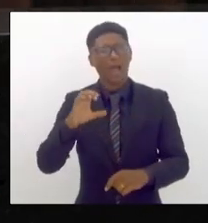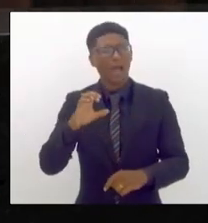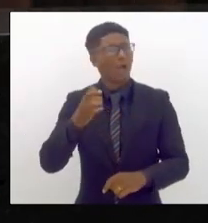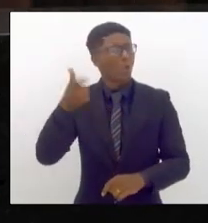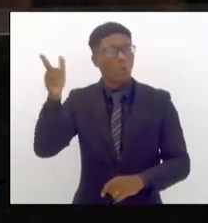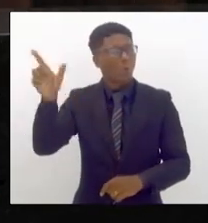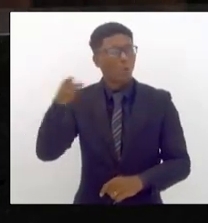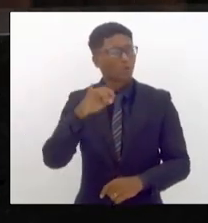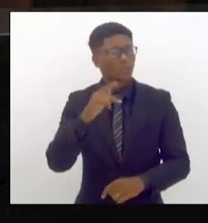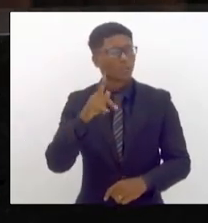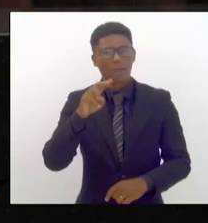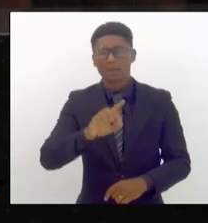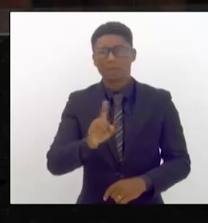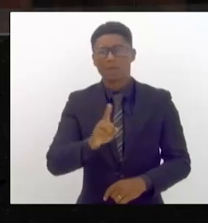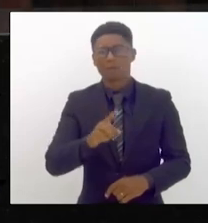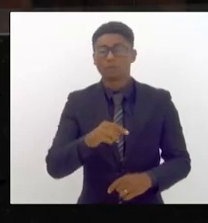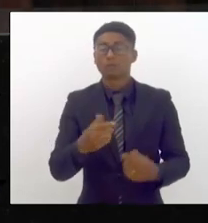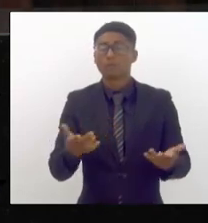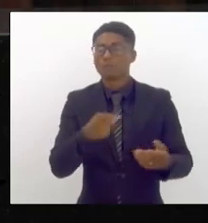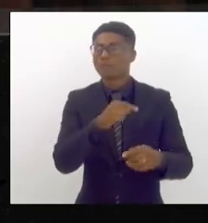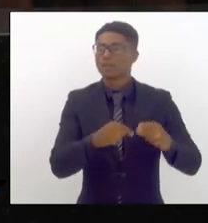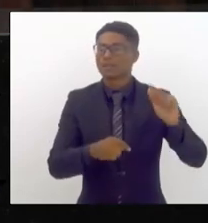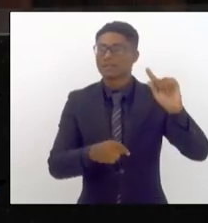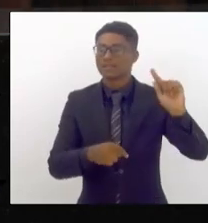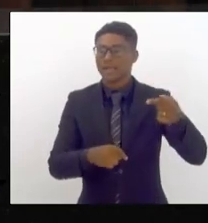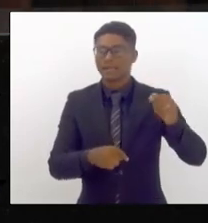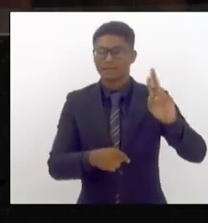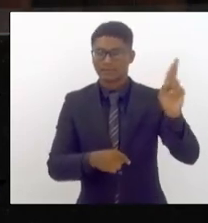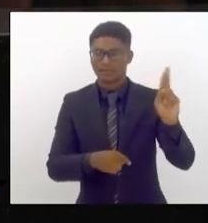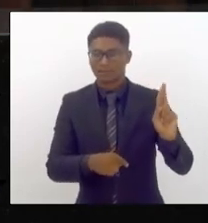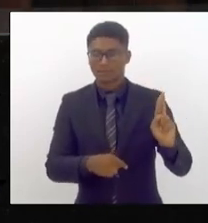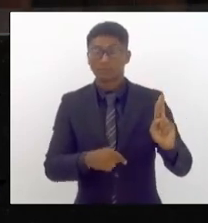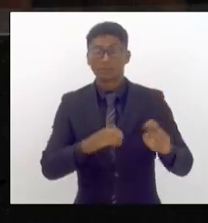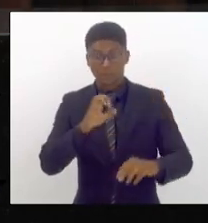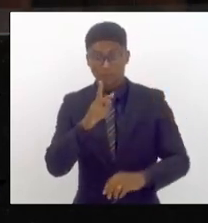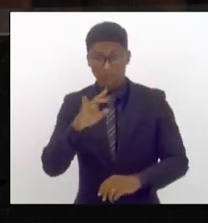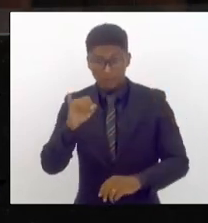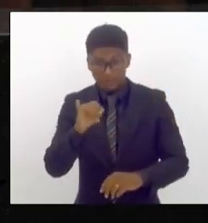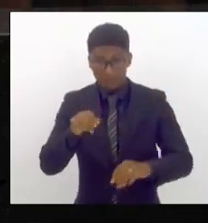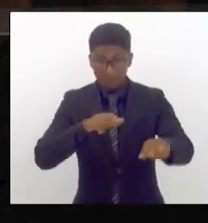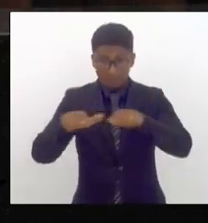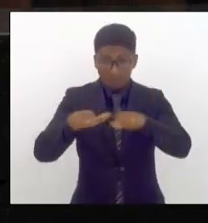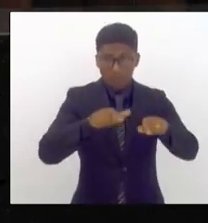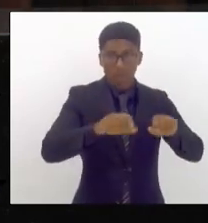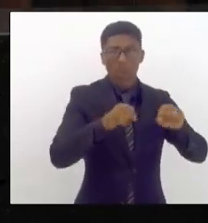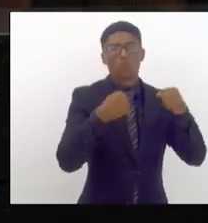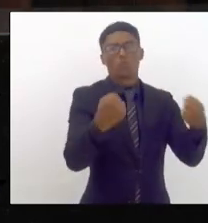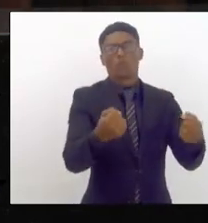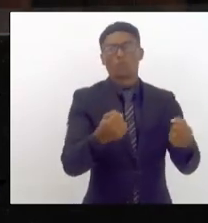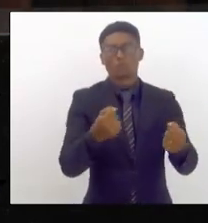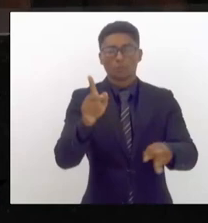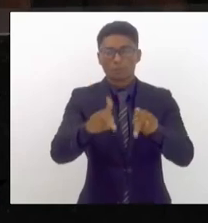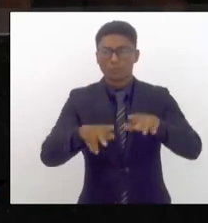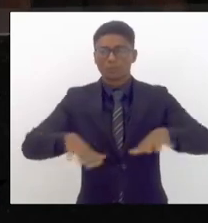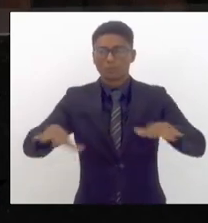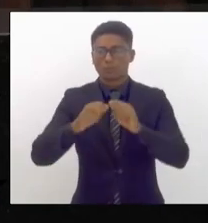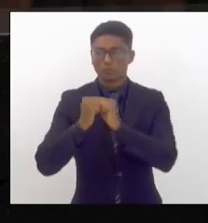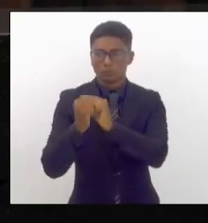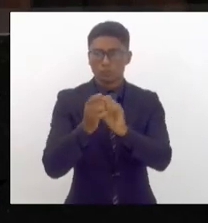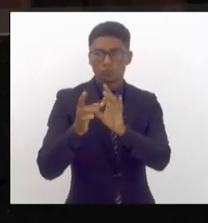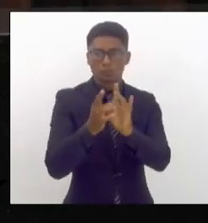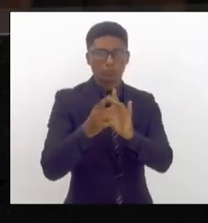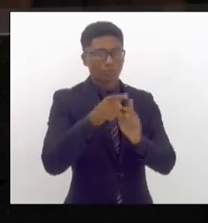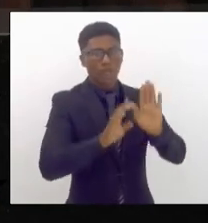aí a tarifa iria para 7 reais e aí através desse trabalho da CPI a nossa grita junto com a população não se teve